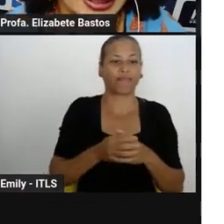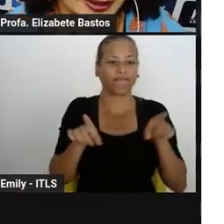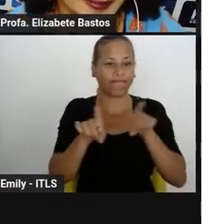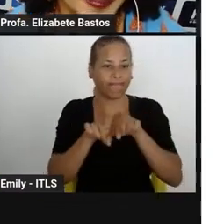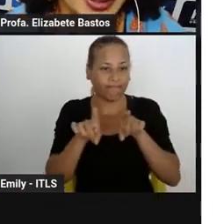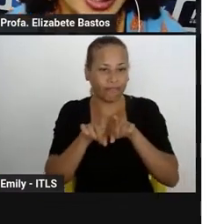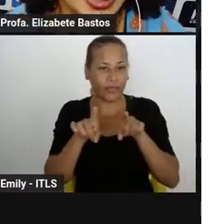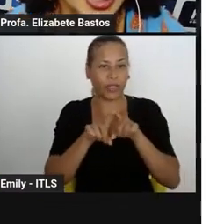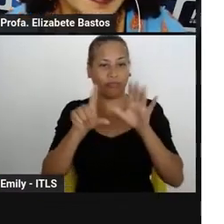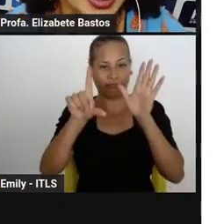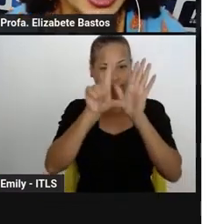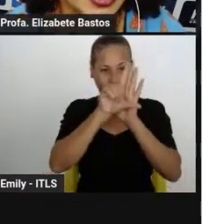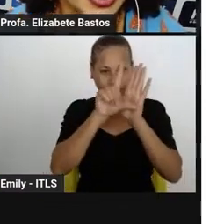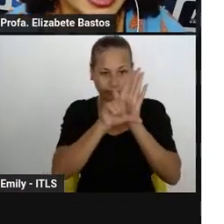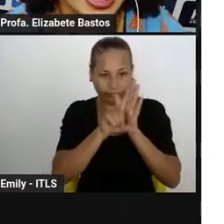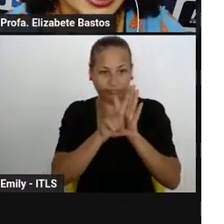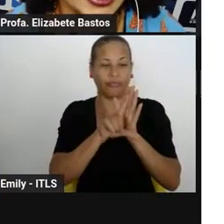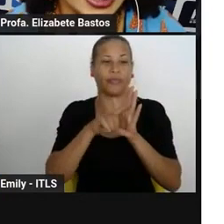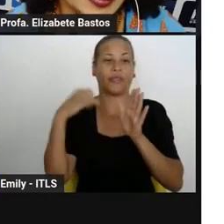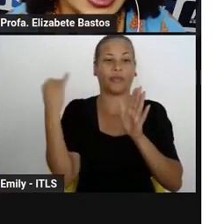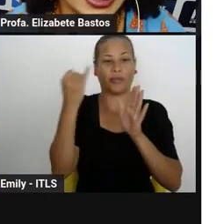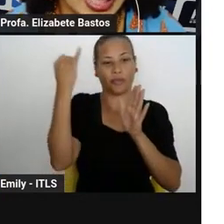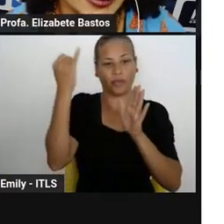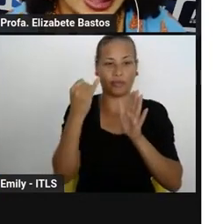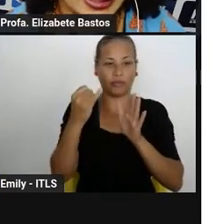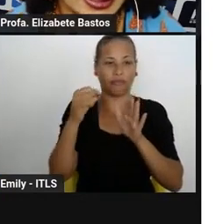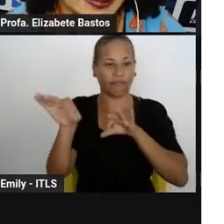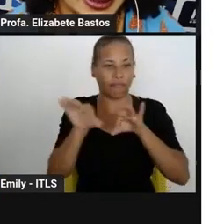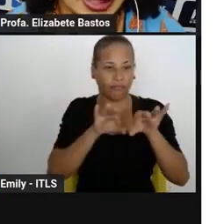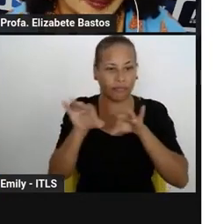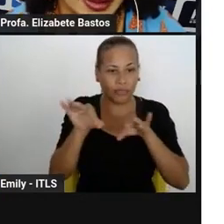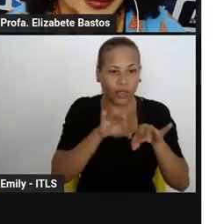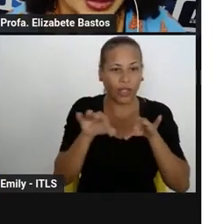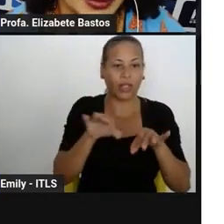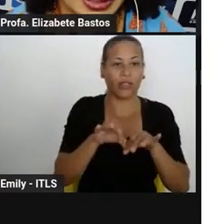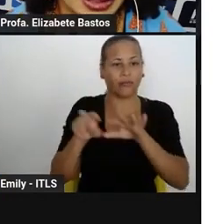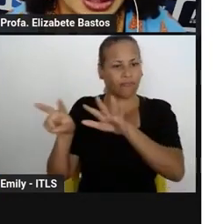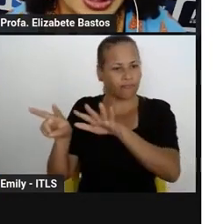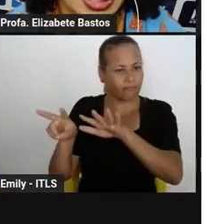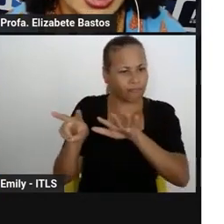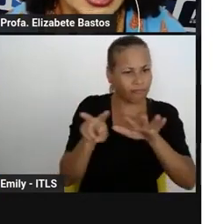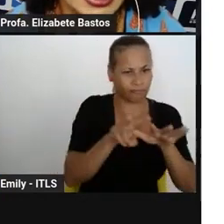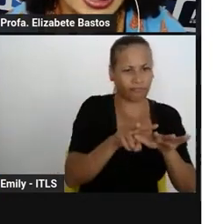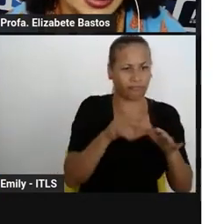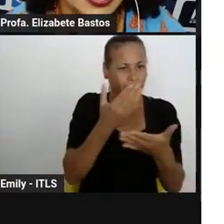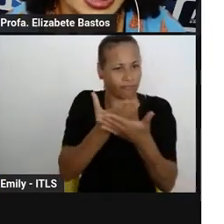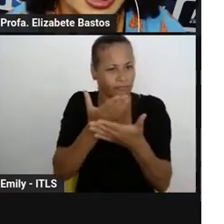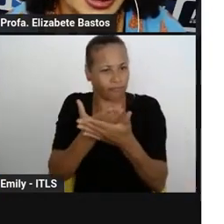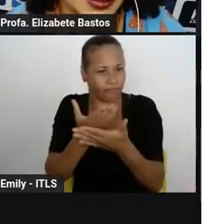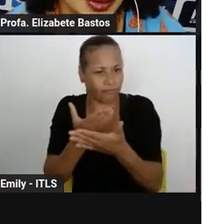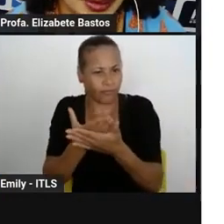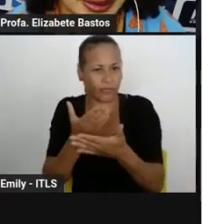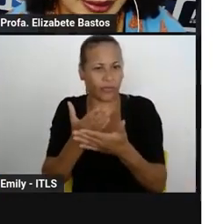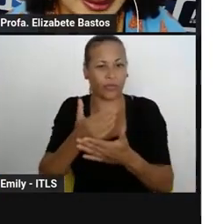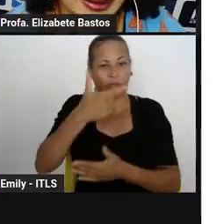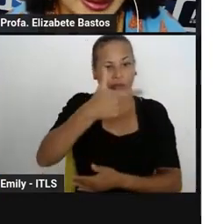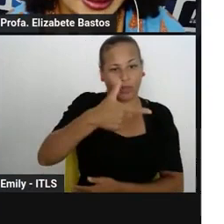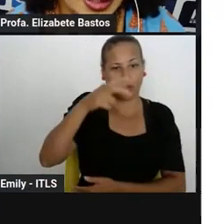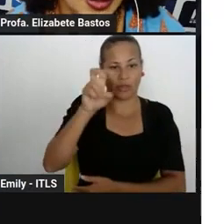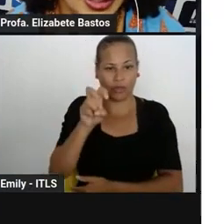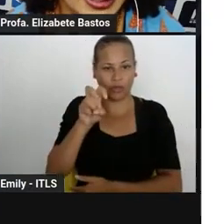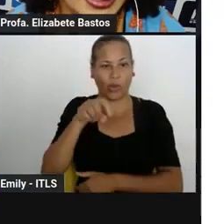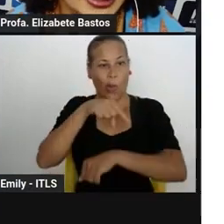legislação. É importante frisar que teremos a carga horária semanal para o estudante sendo 25 horas